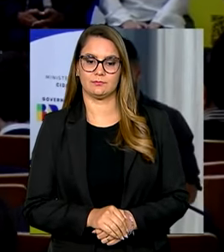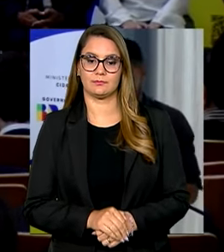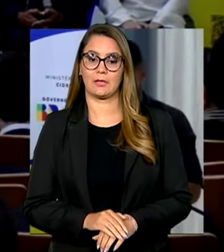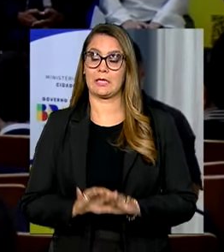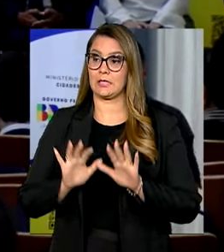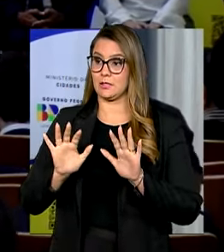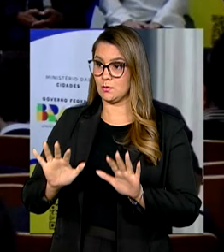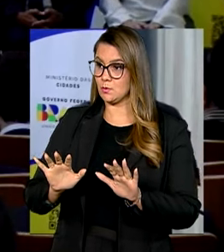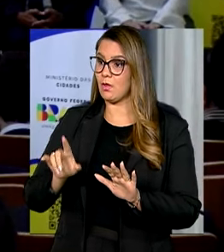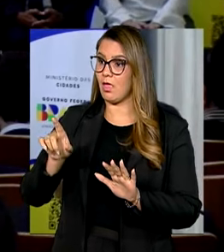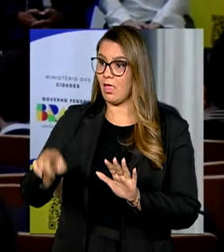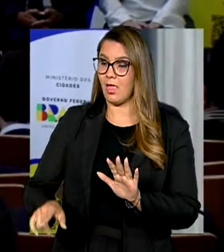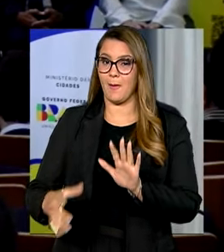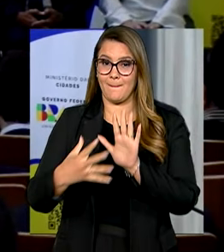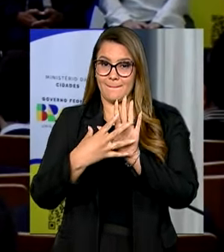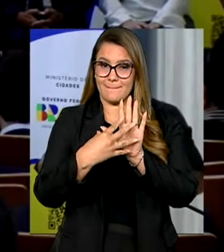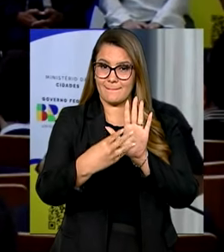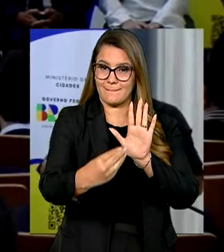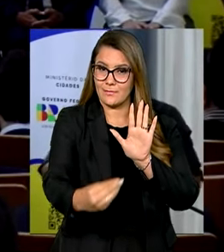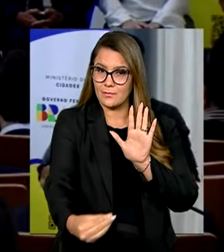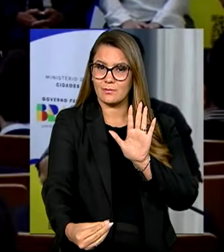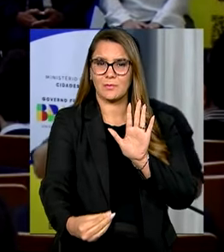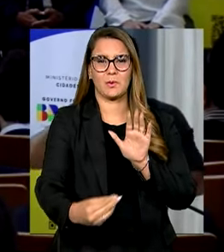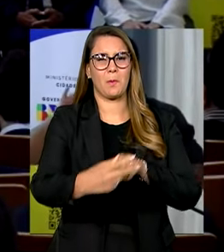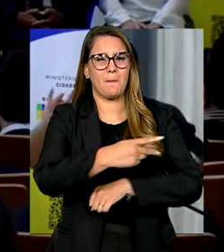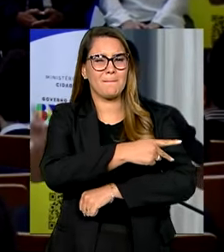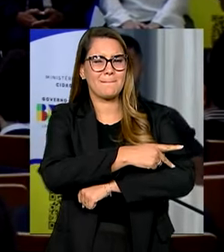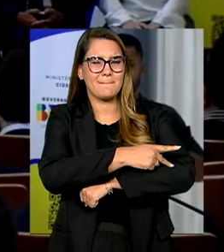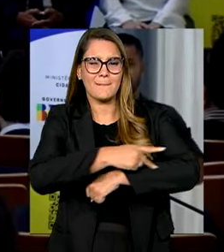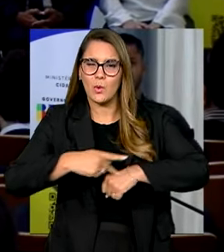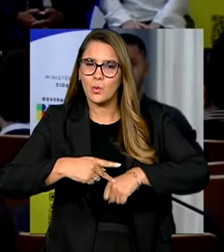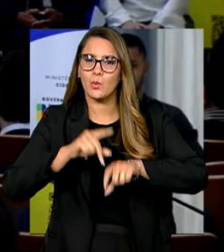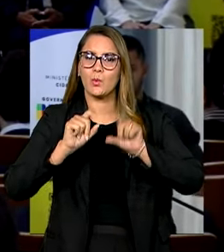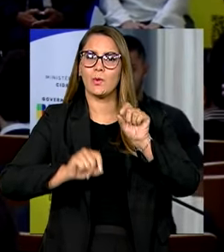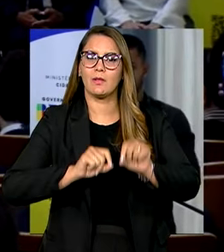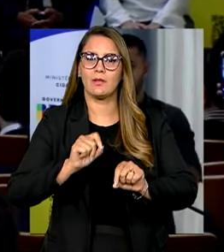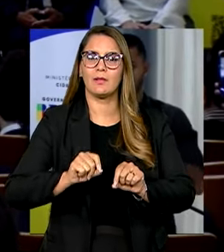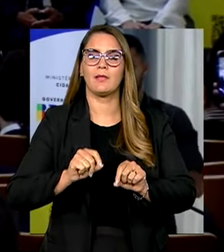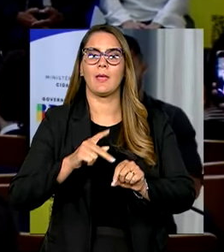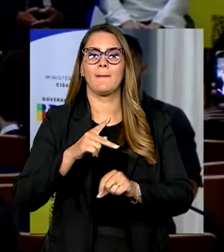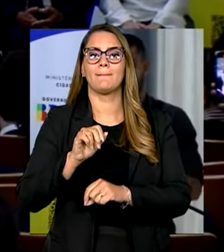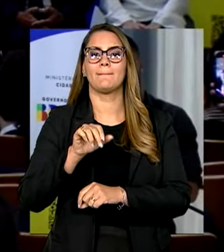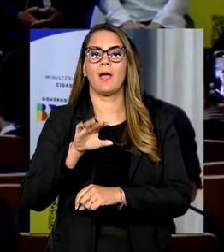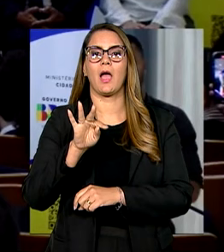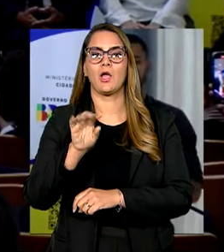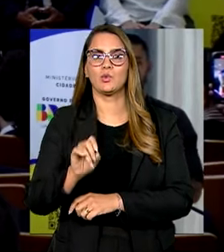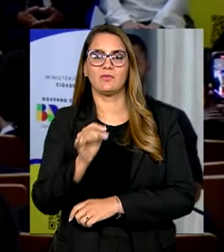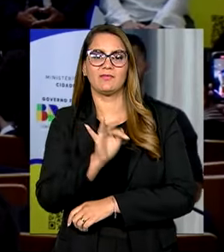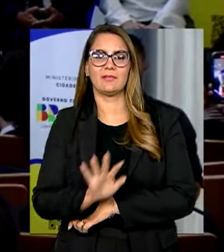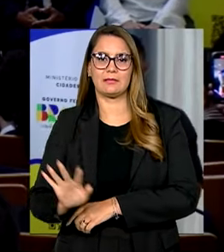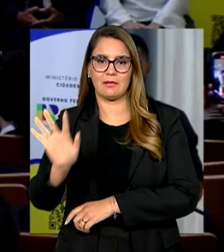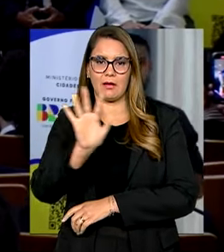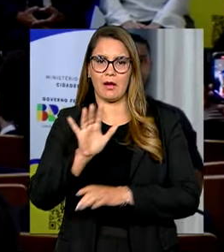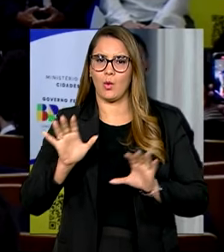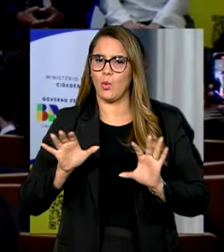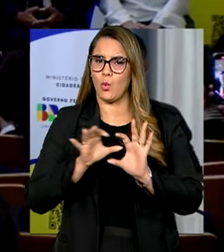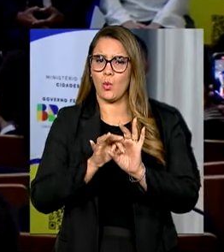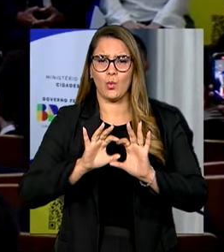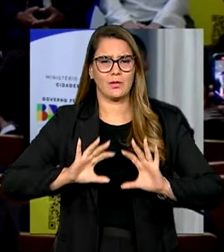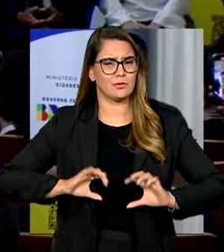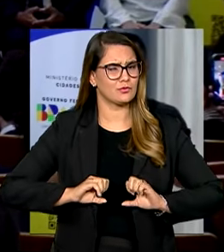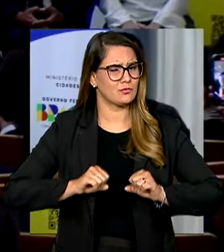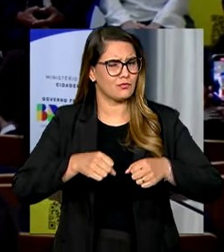aqui é o retrato mais puro do que é o Pacto Federativo. É quando a gente une todos os